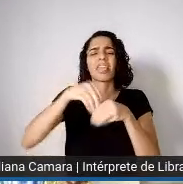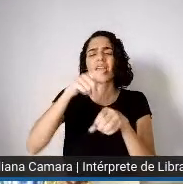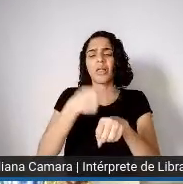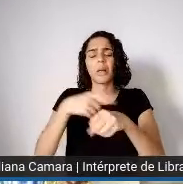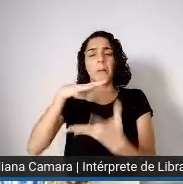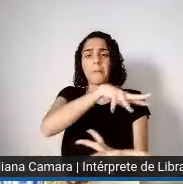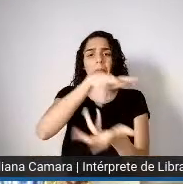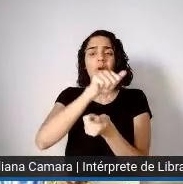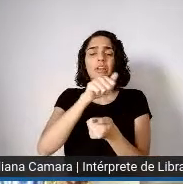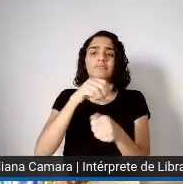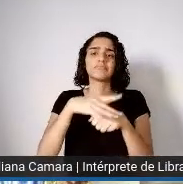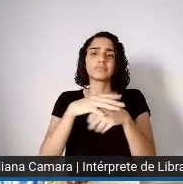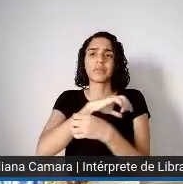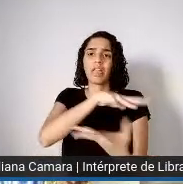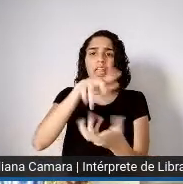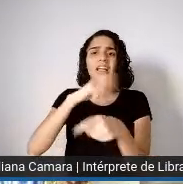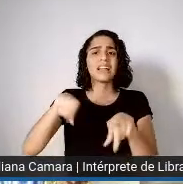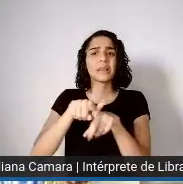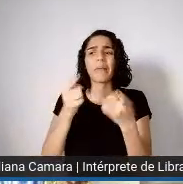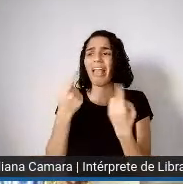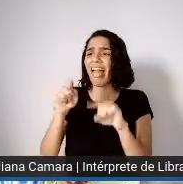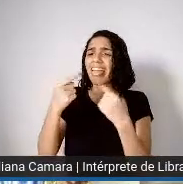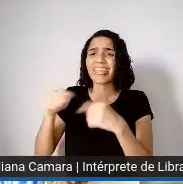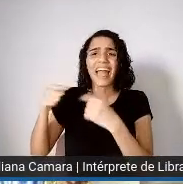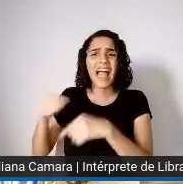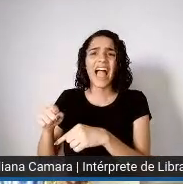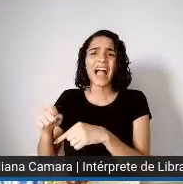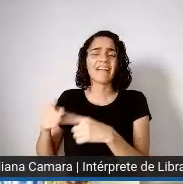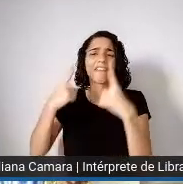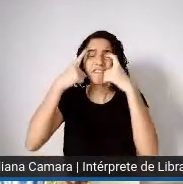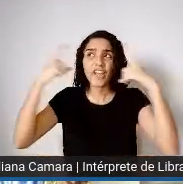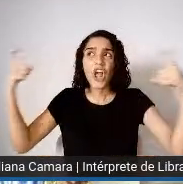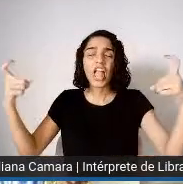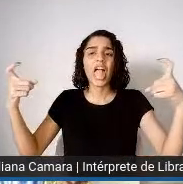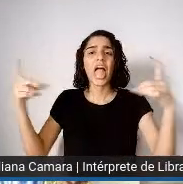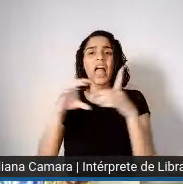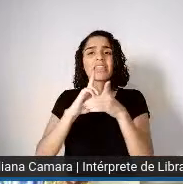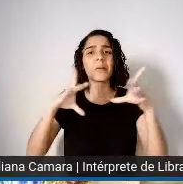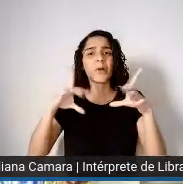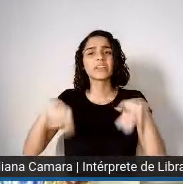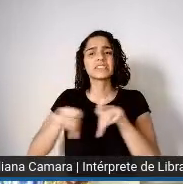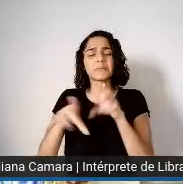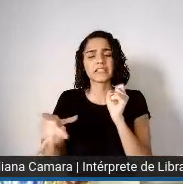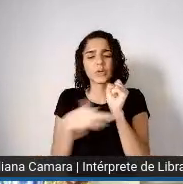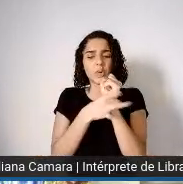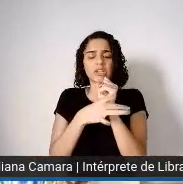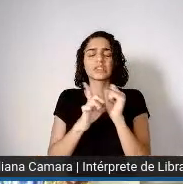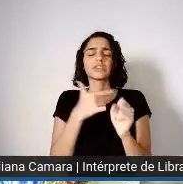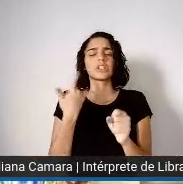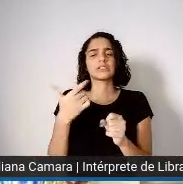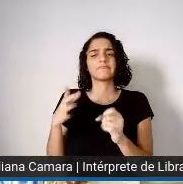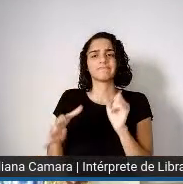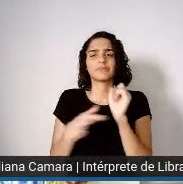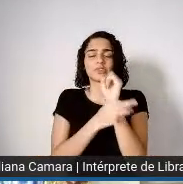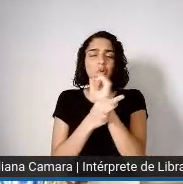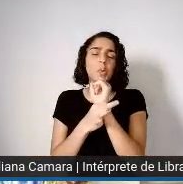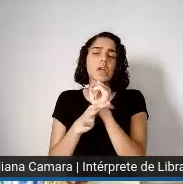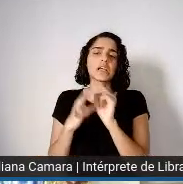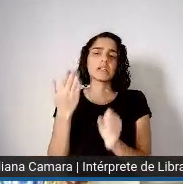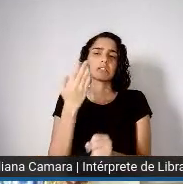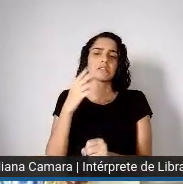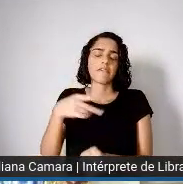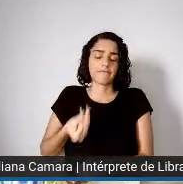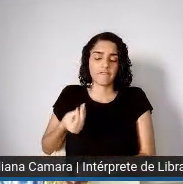ataques obscenos, ataques violentíssimos à democracia, a segurança da sociedade, a segurança da vida dos brasileiros.